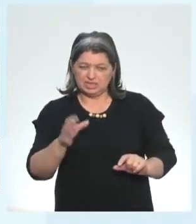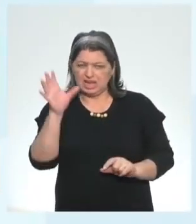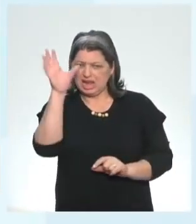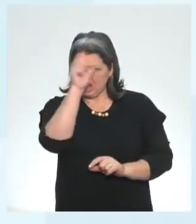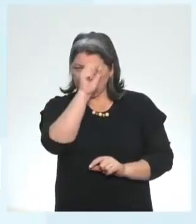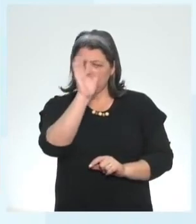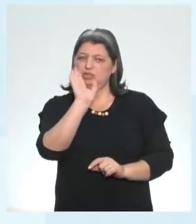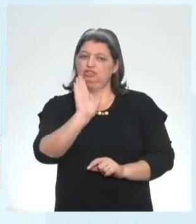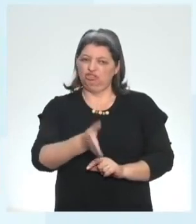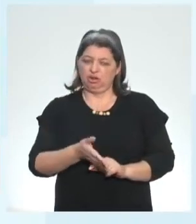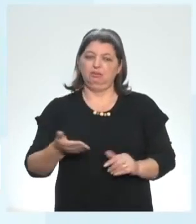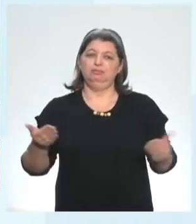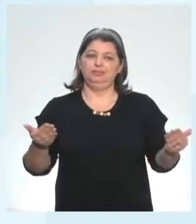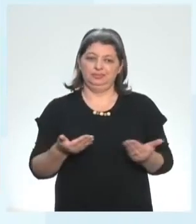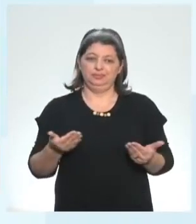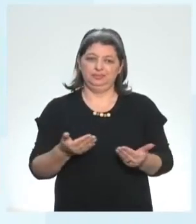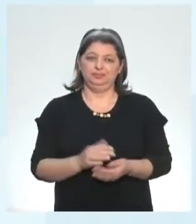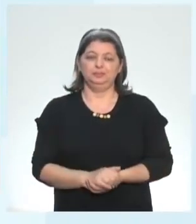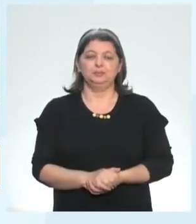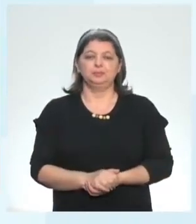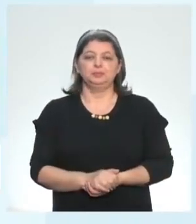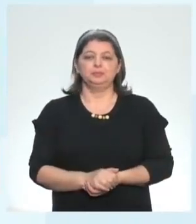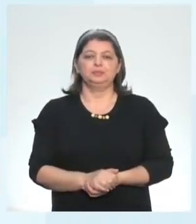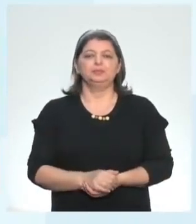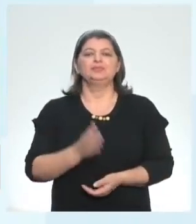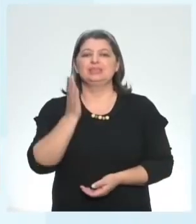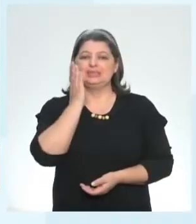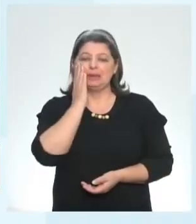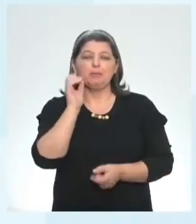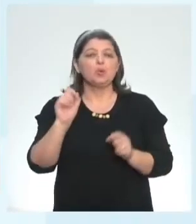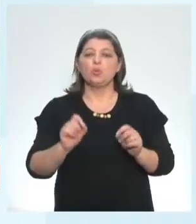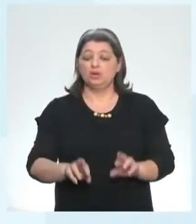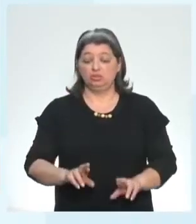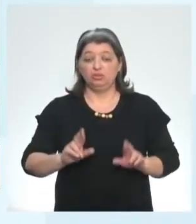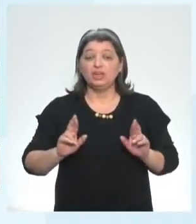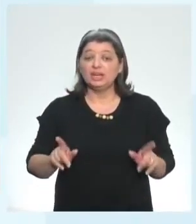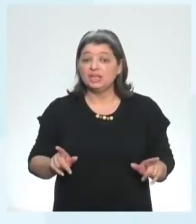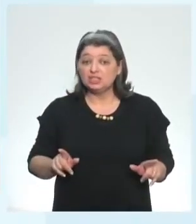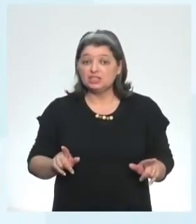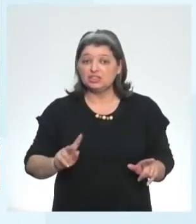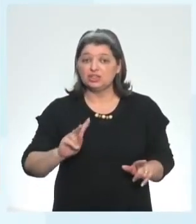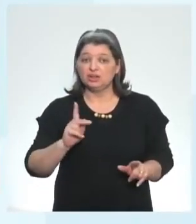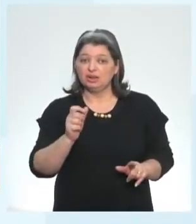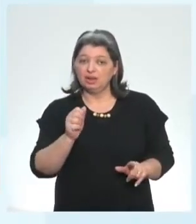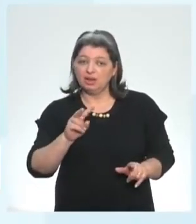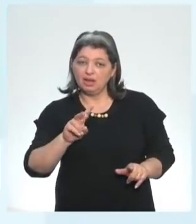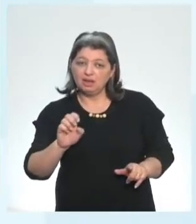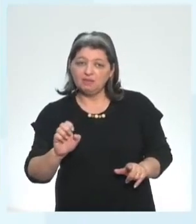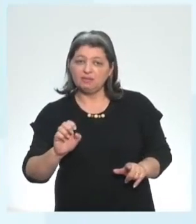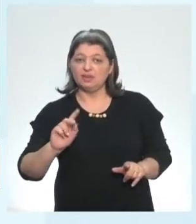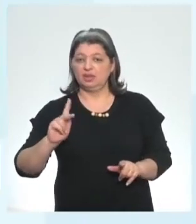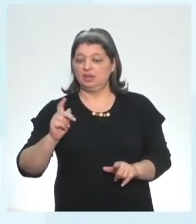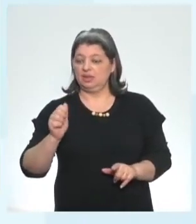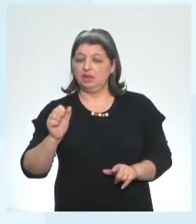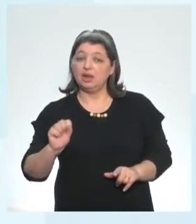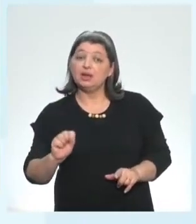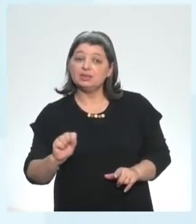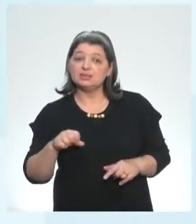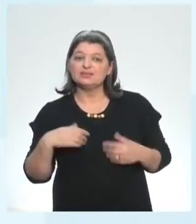presente direitinho o present perfect você vai saber qual é a diferença aí do have e do has tá bom? então tá